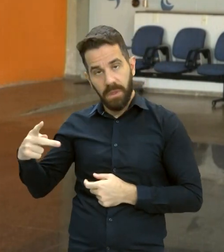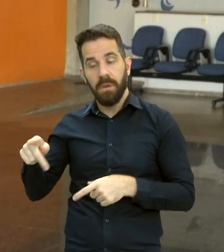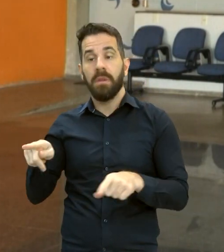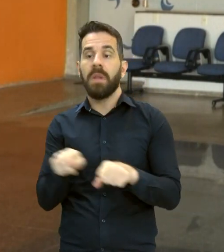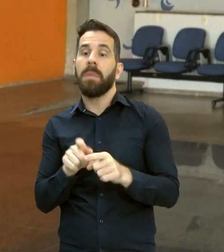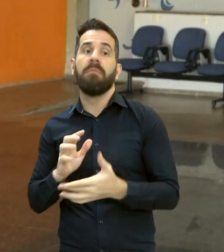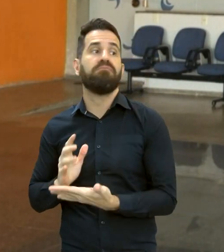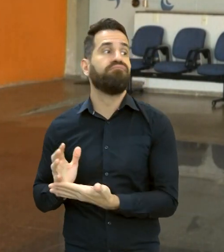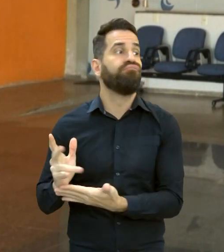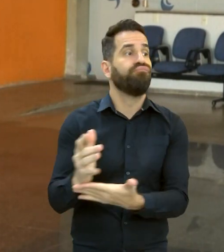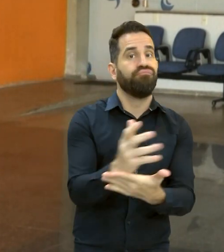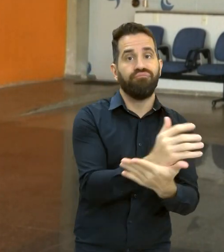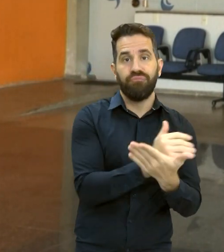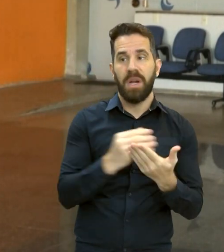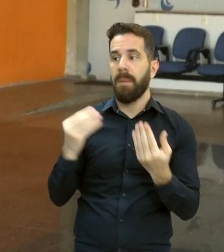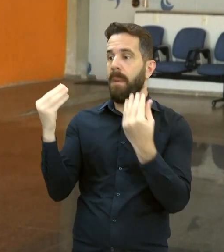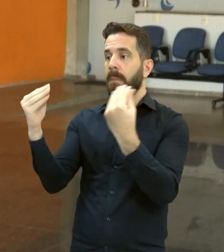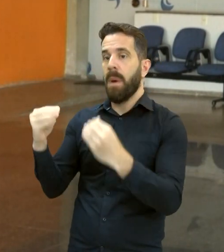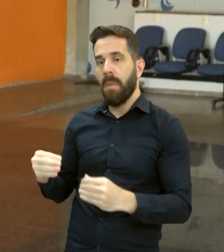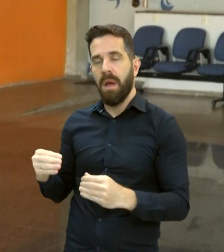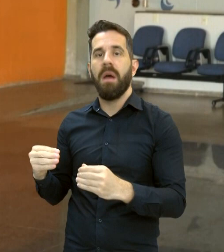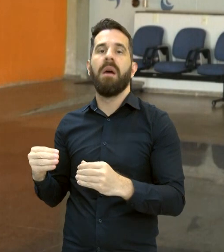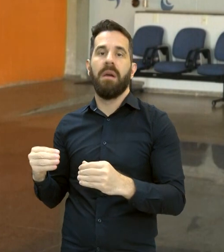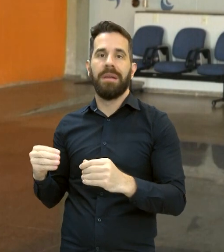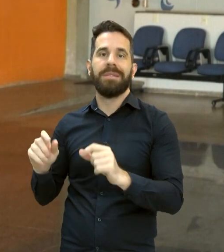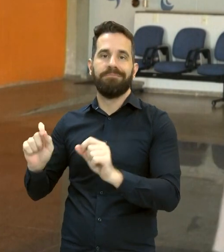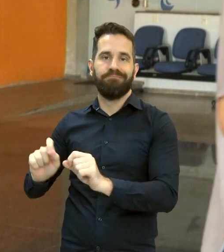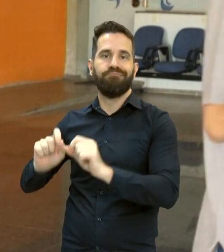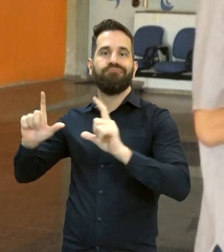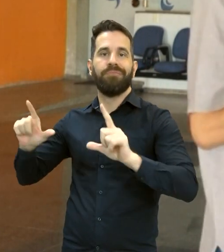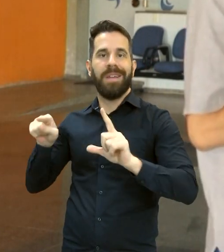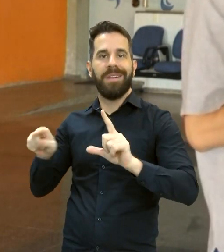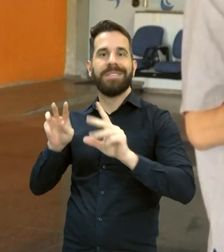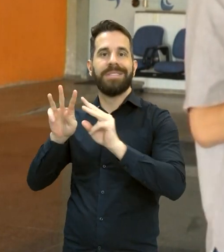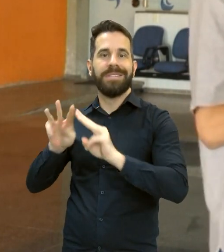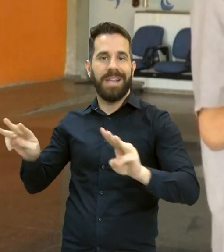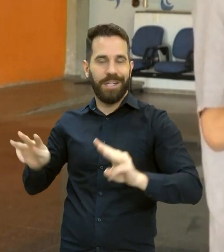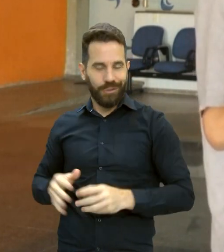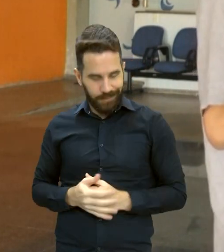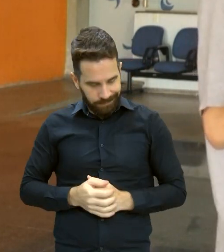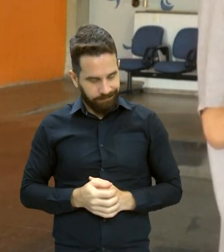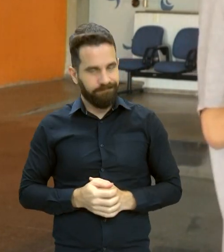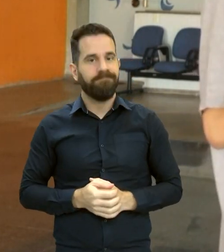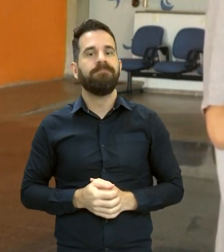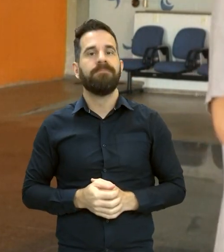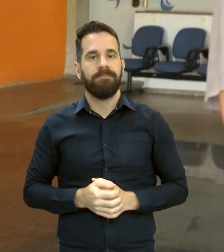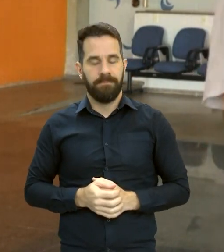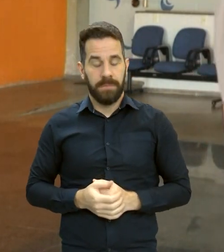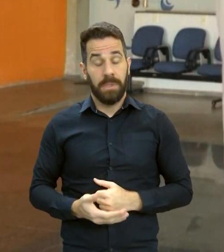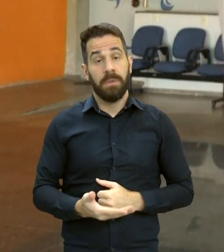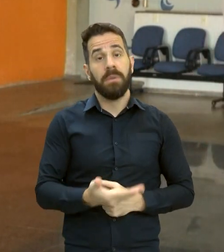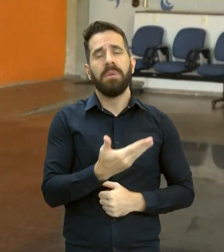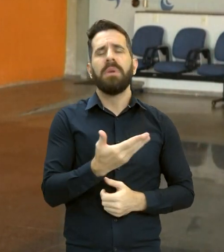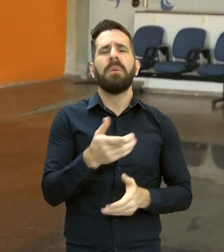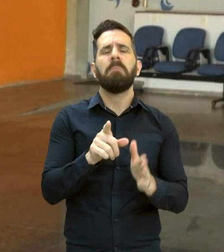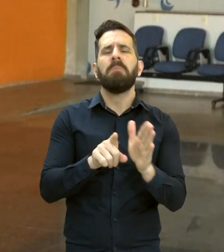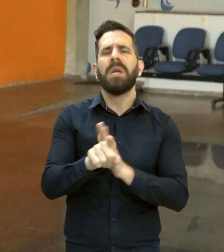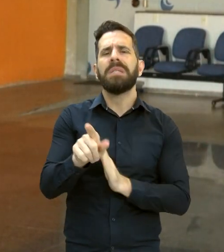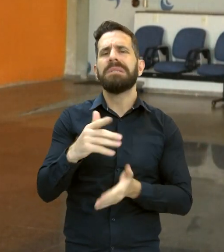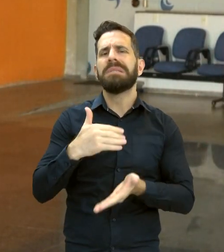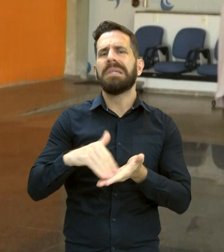monitoramento da nossa política. Perfeito. E, secretário, como um integrante da comunidade